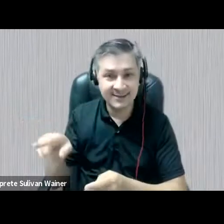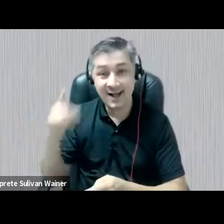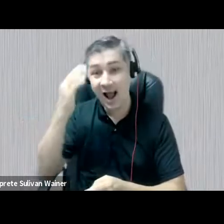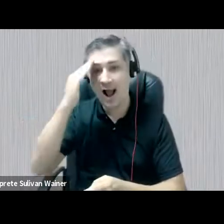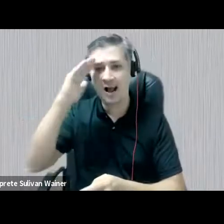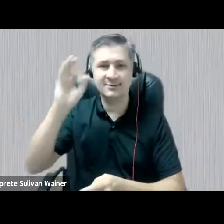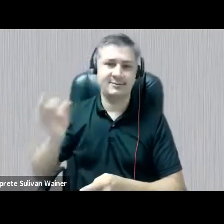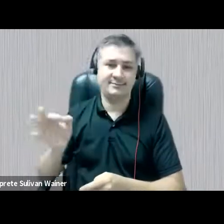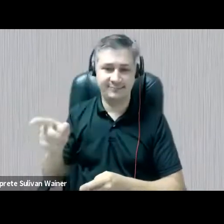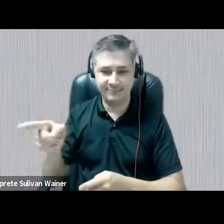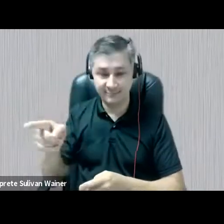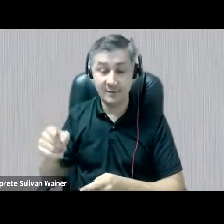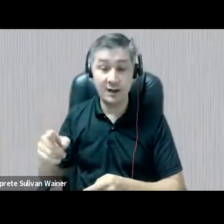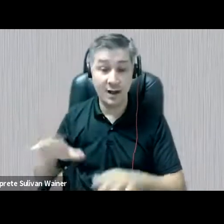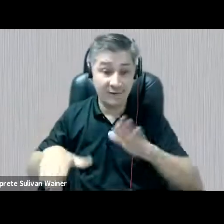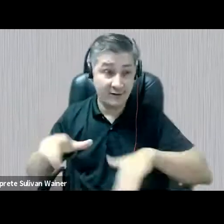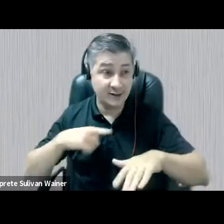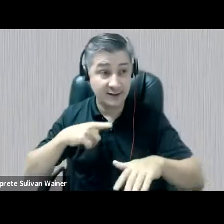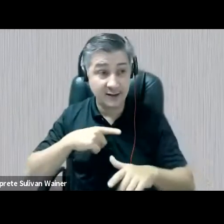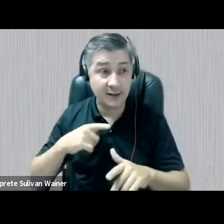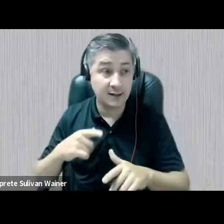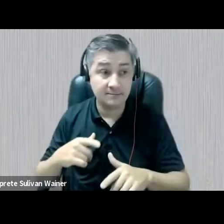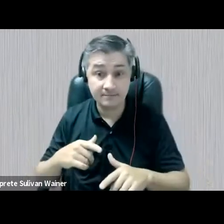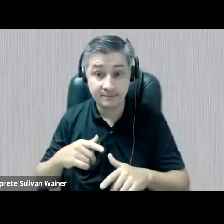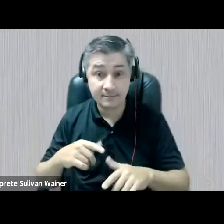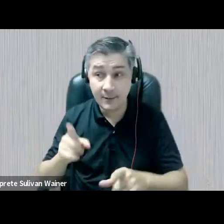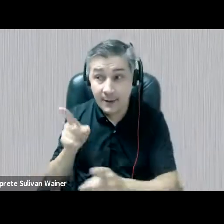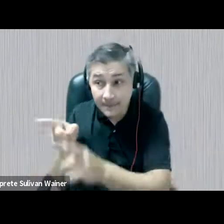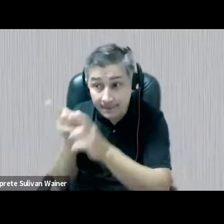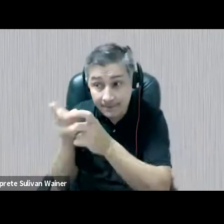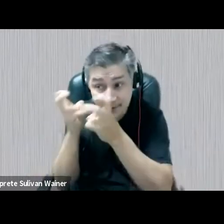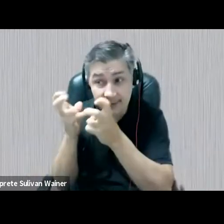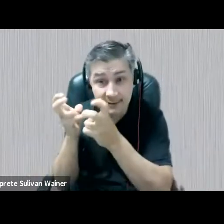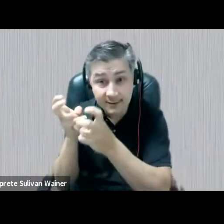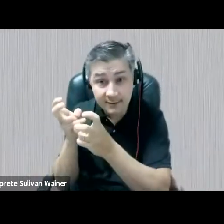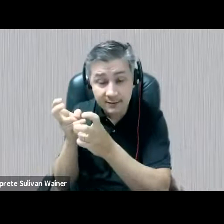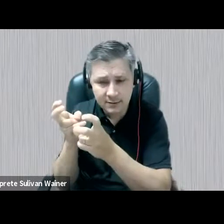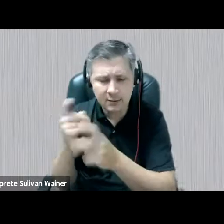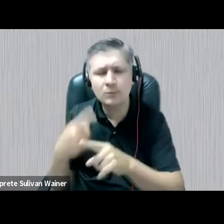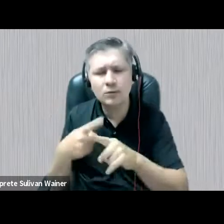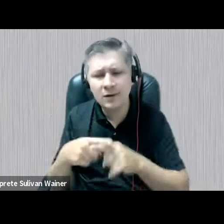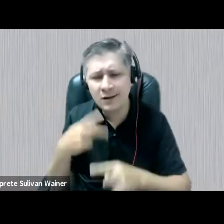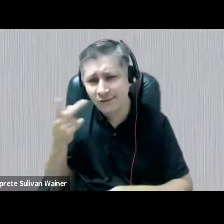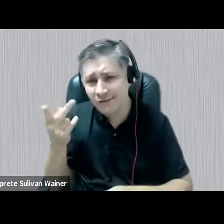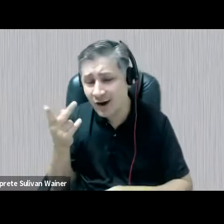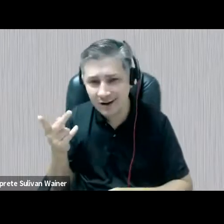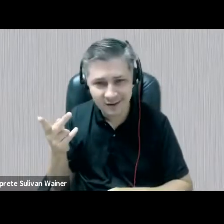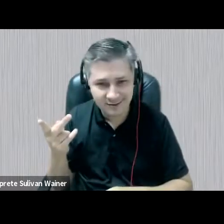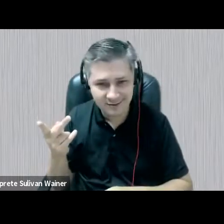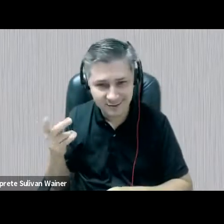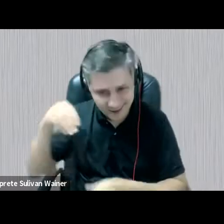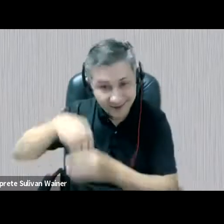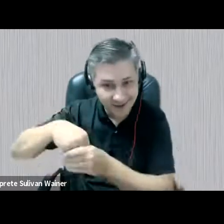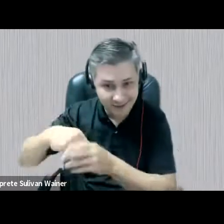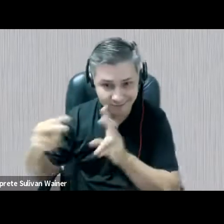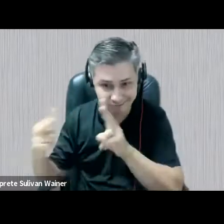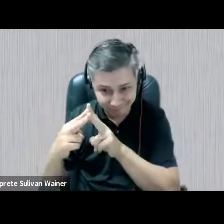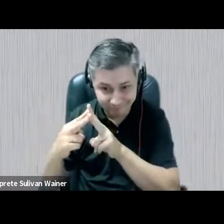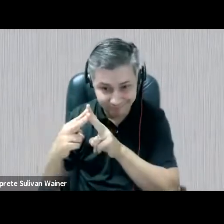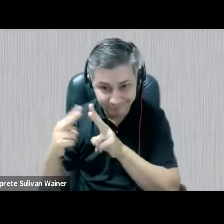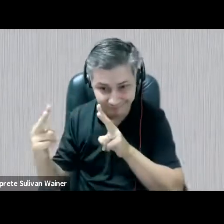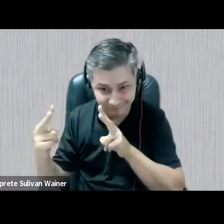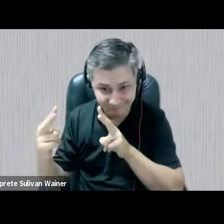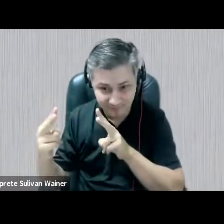vezes são classificatórias e marcadas a olho nus, né, por que que eu falo isso? Porque a, fala